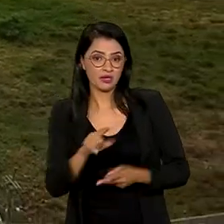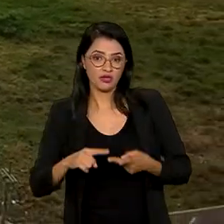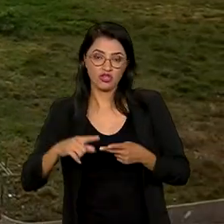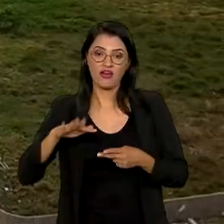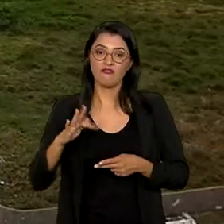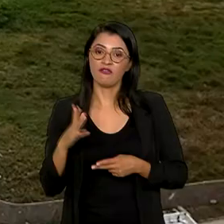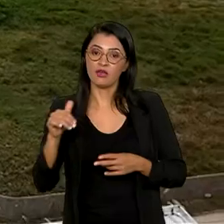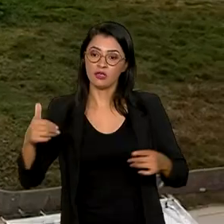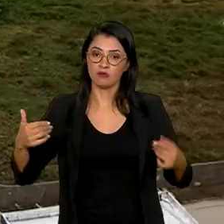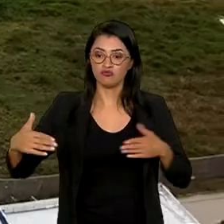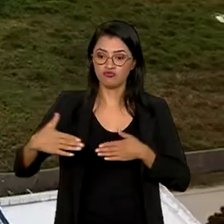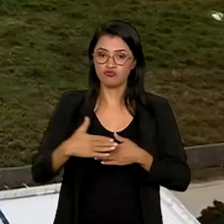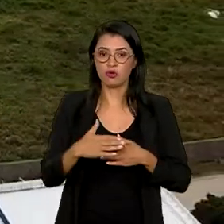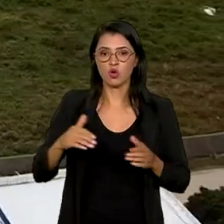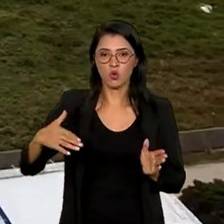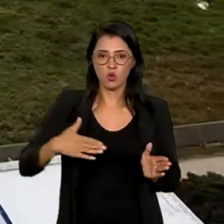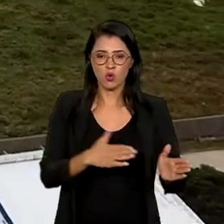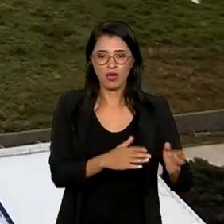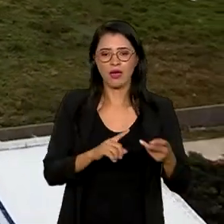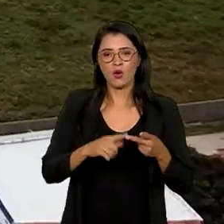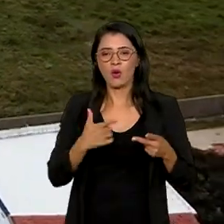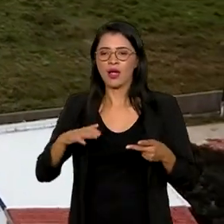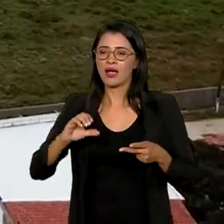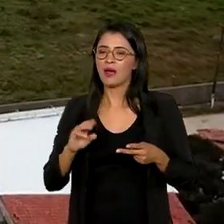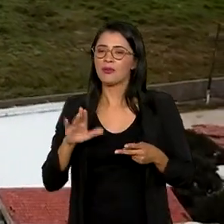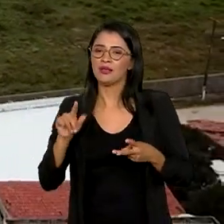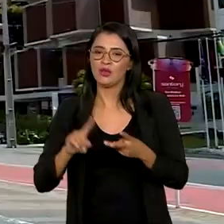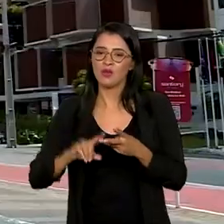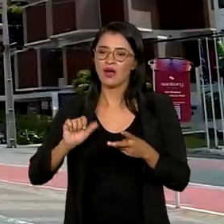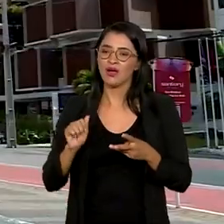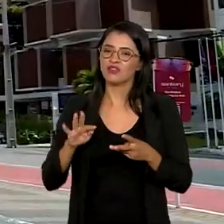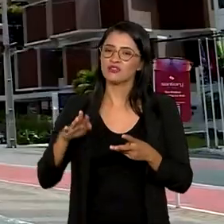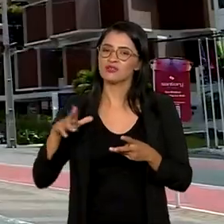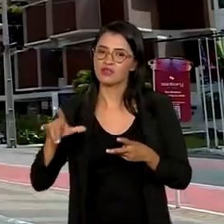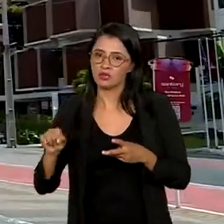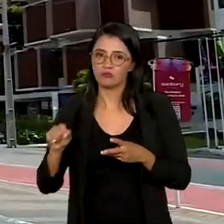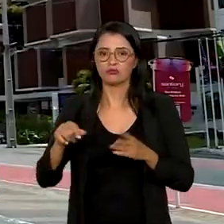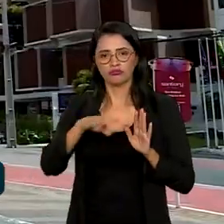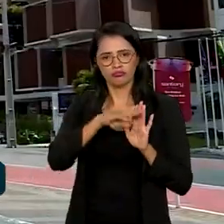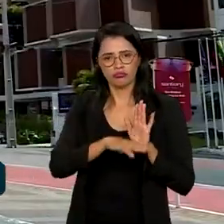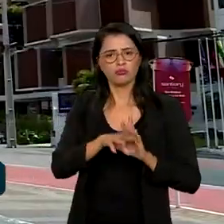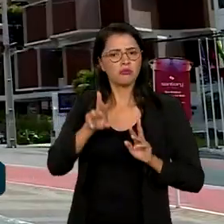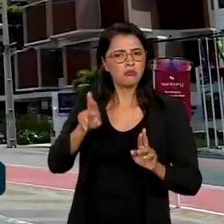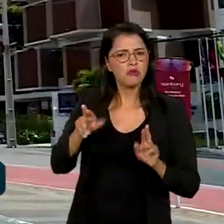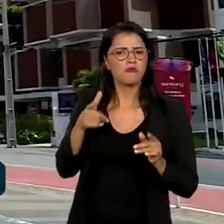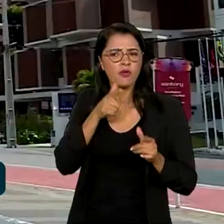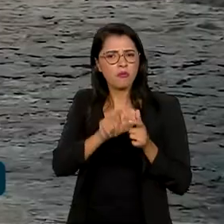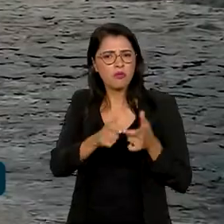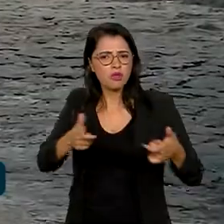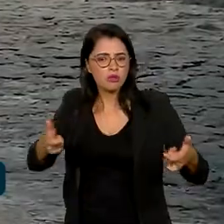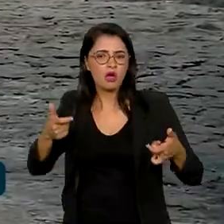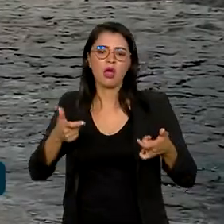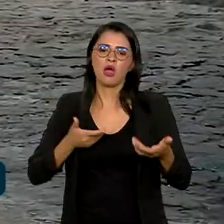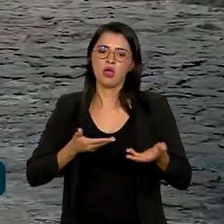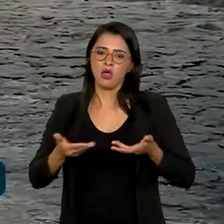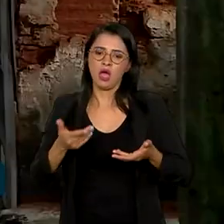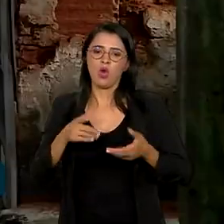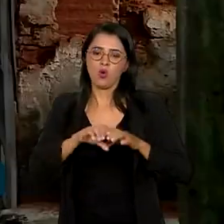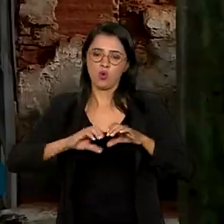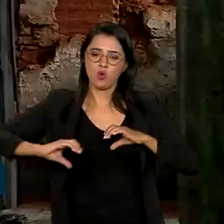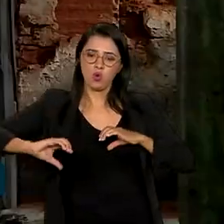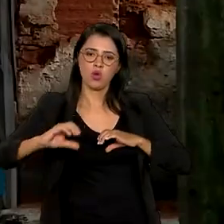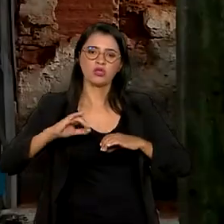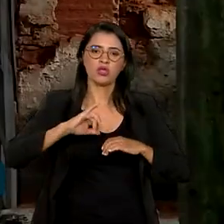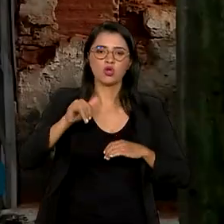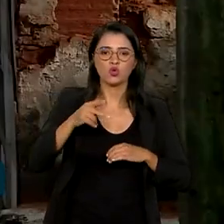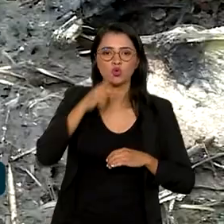adequação do trecho entre Cabedelo e Oitizeiro. O programa também prevê a ampliação do serviço de esgotamento sanitário